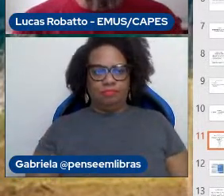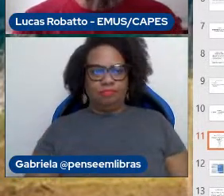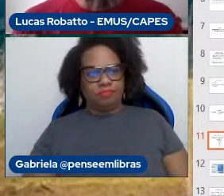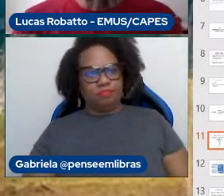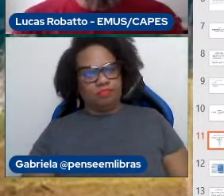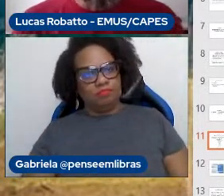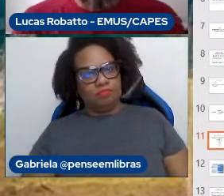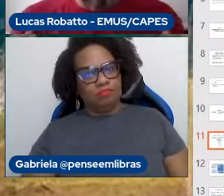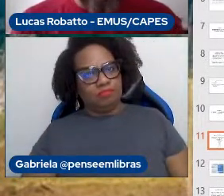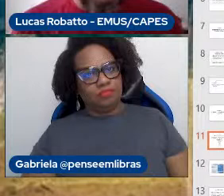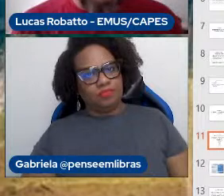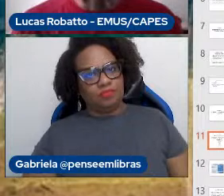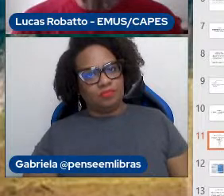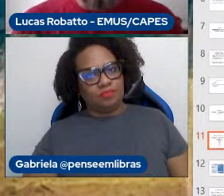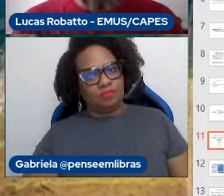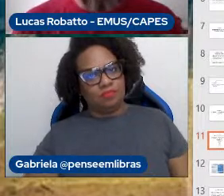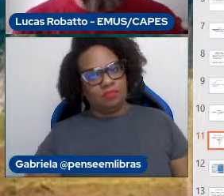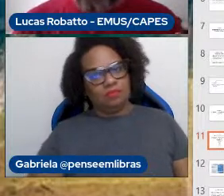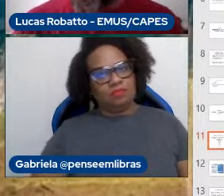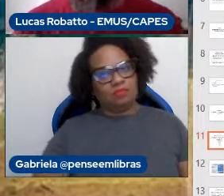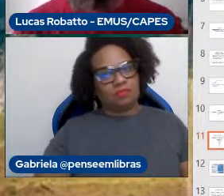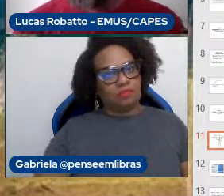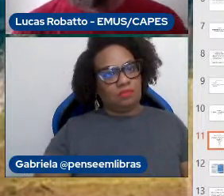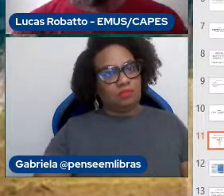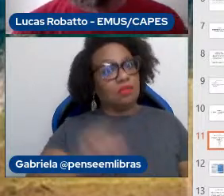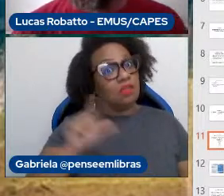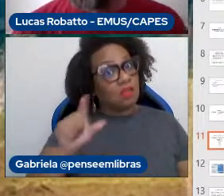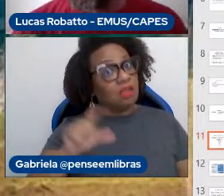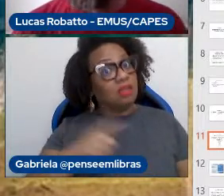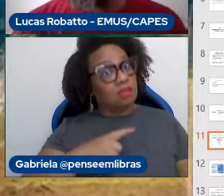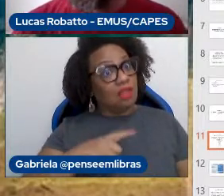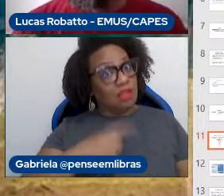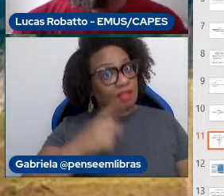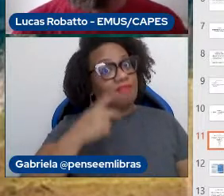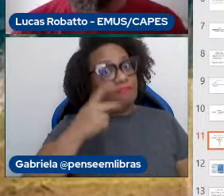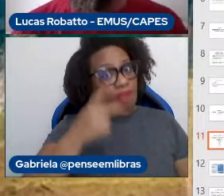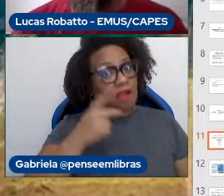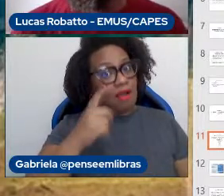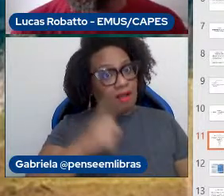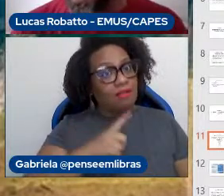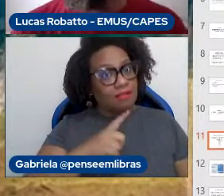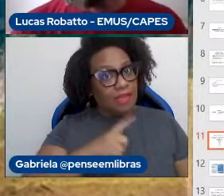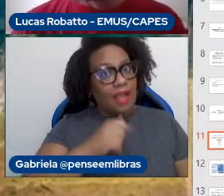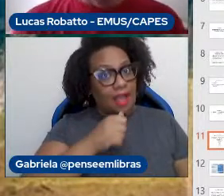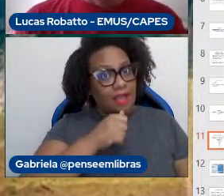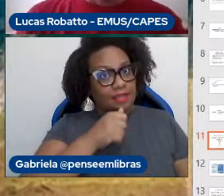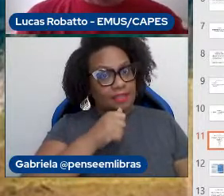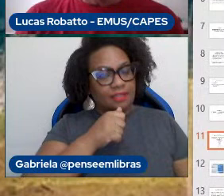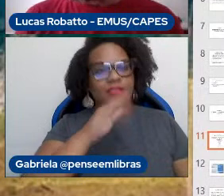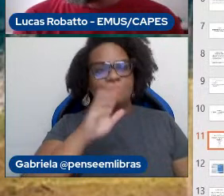aquelas que se fala, ainda se fala um pouco no ensino tradicional de música. Próximo slide.